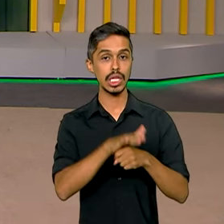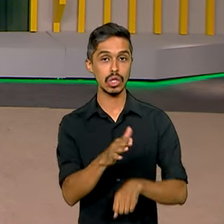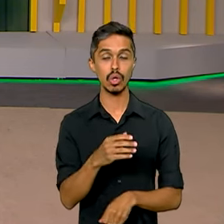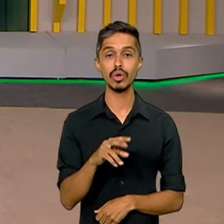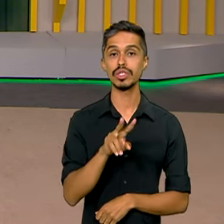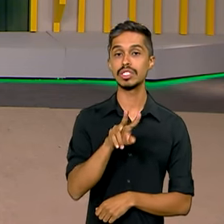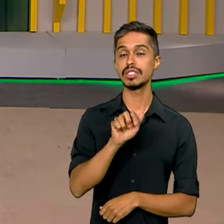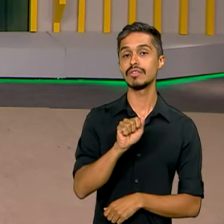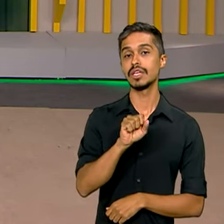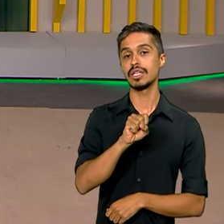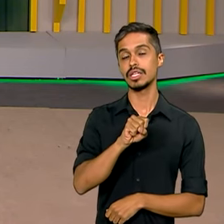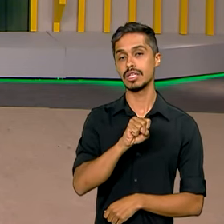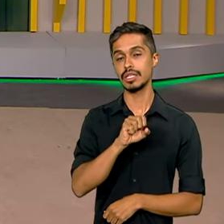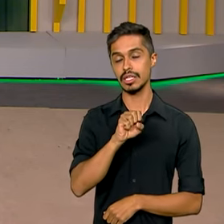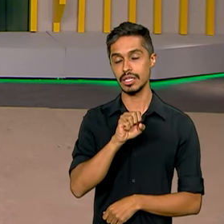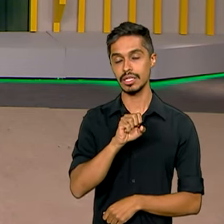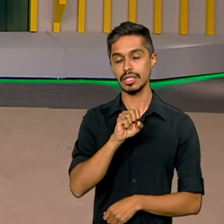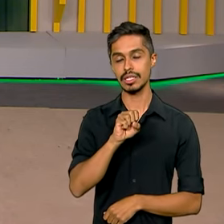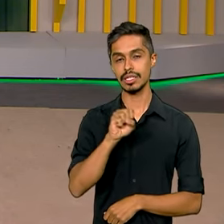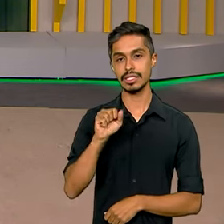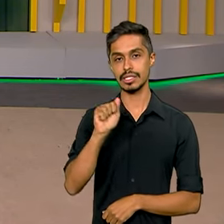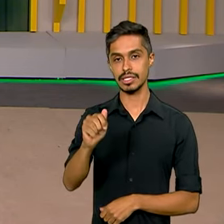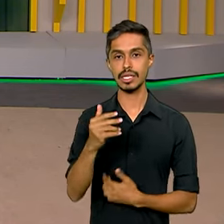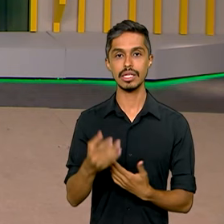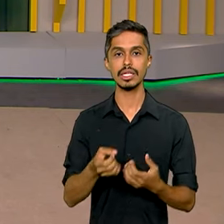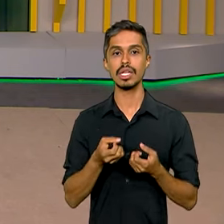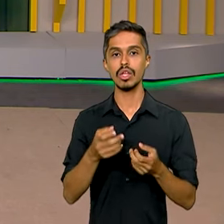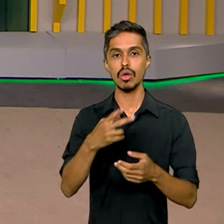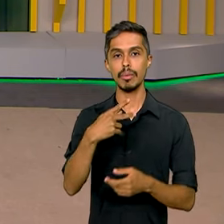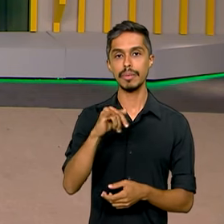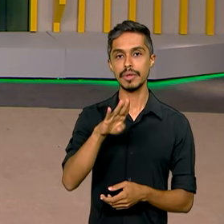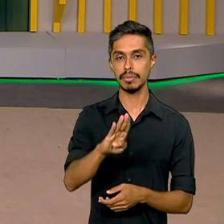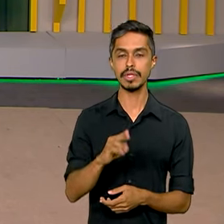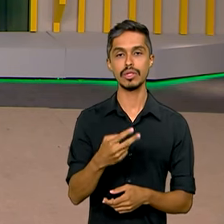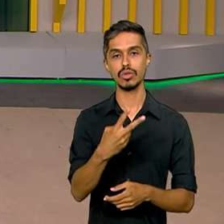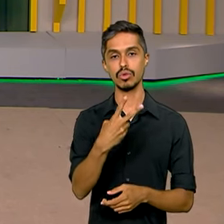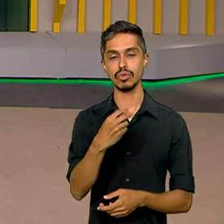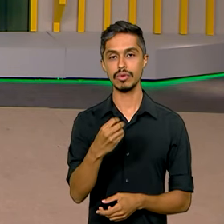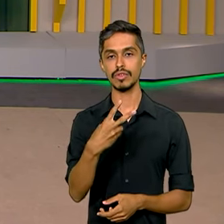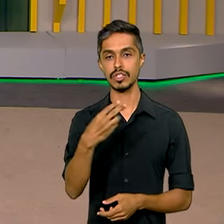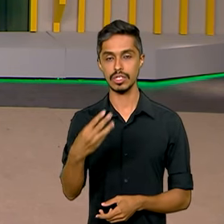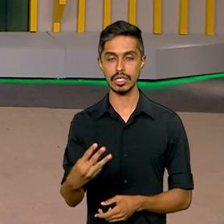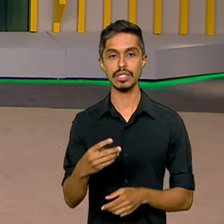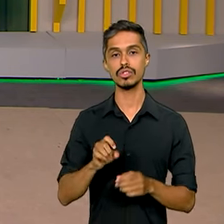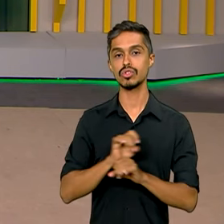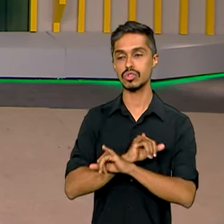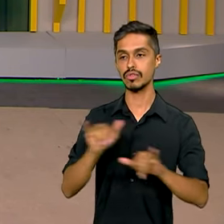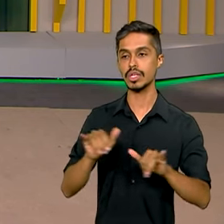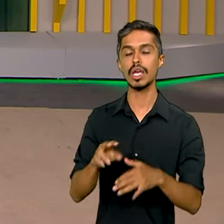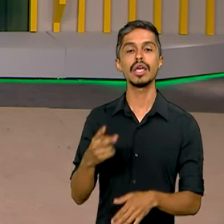do PIB de 2023 só são divulgados em março pelo IBGE, mas já há expectativa?